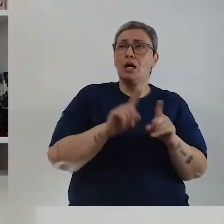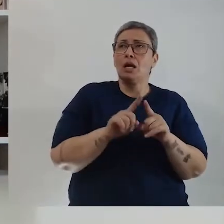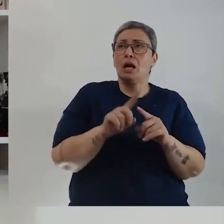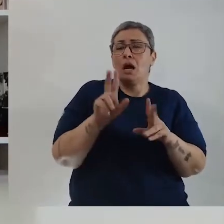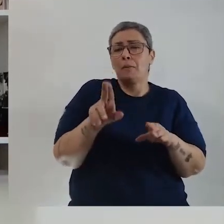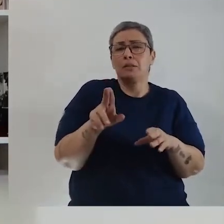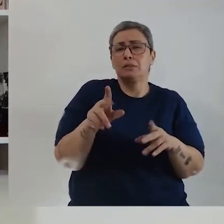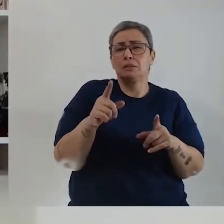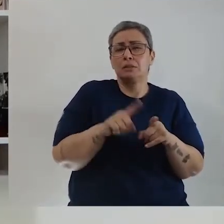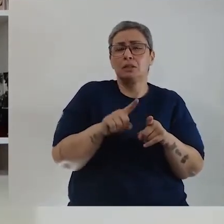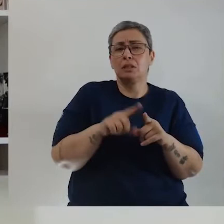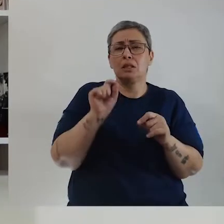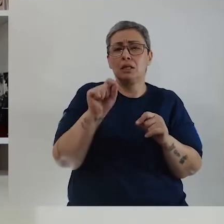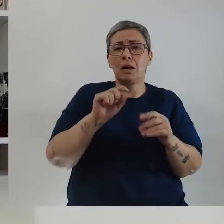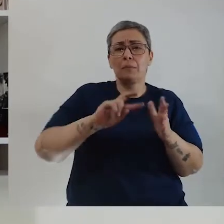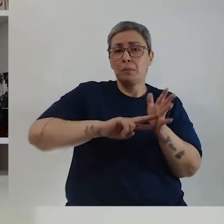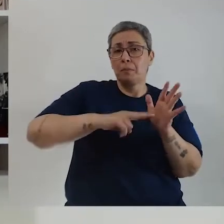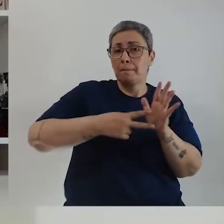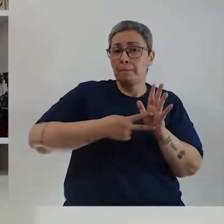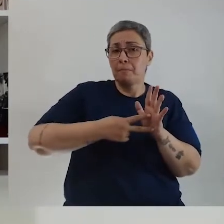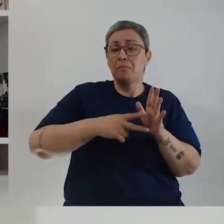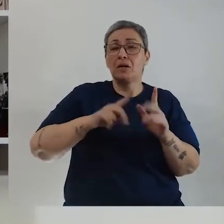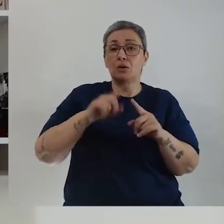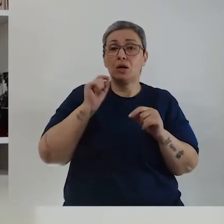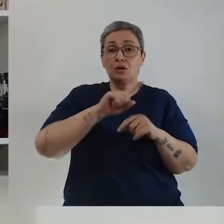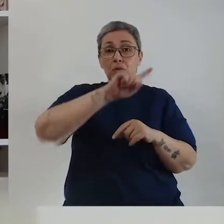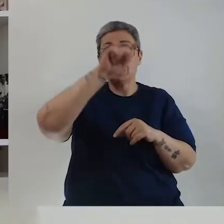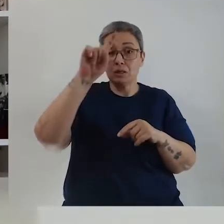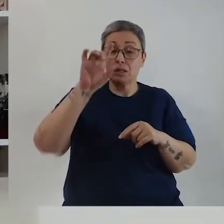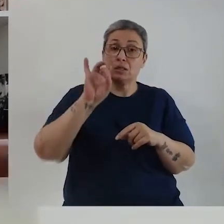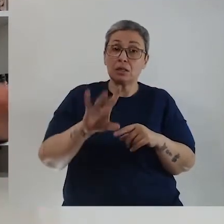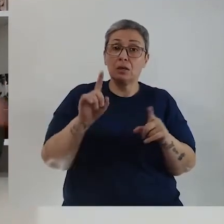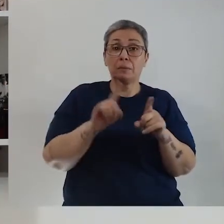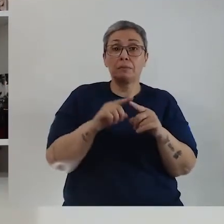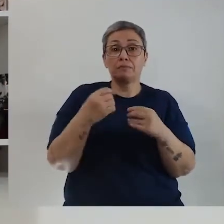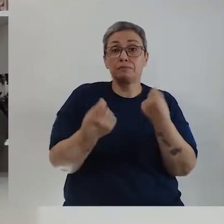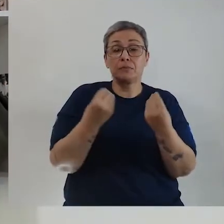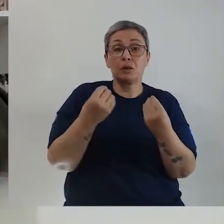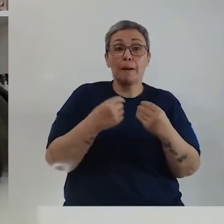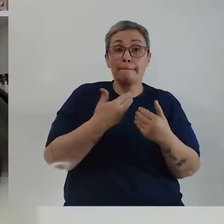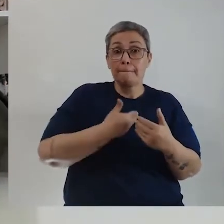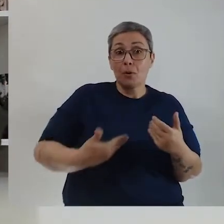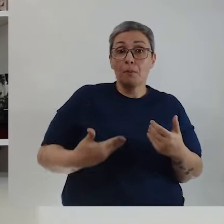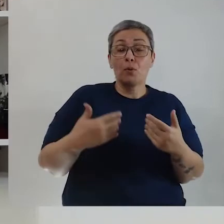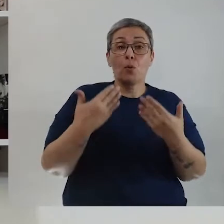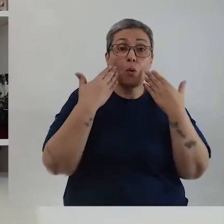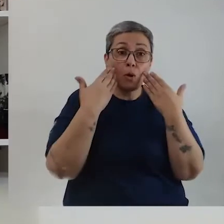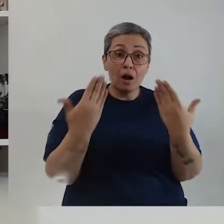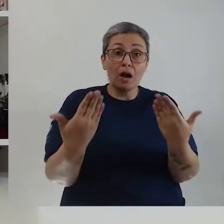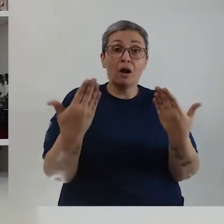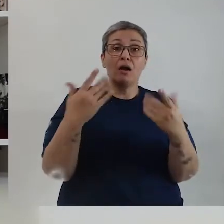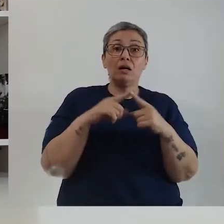ele não tem a mesma... Como se diz, o mesmo significado. Porque o grafite em si, ele é aquela coisa pública.